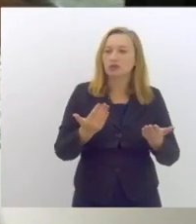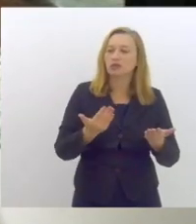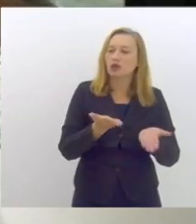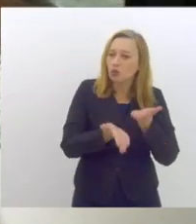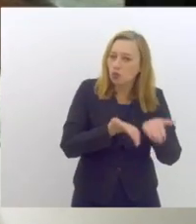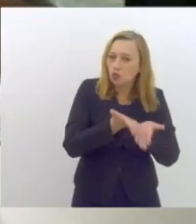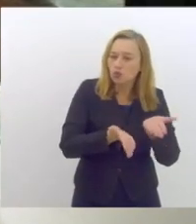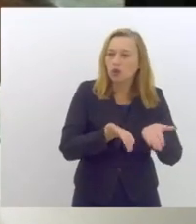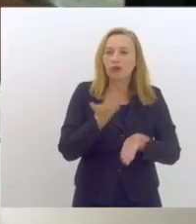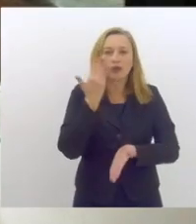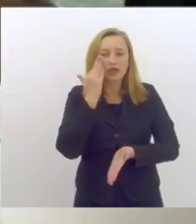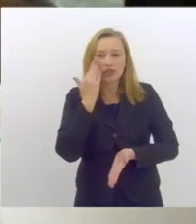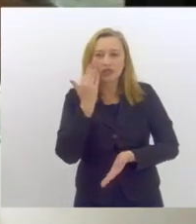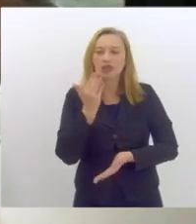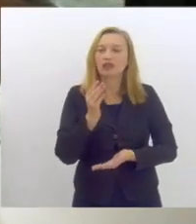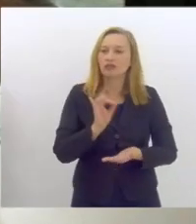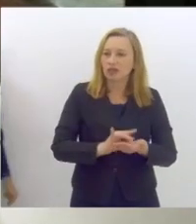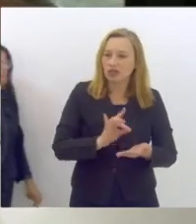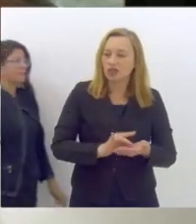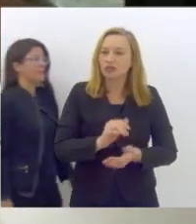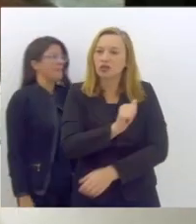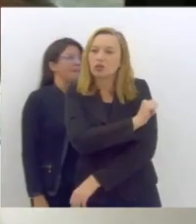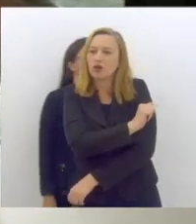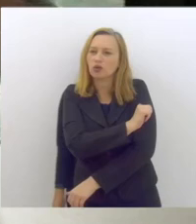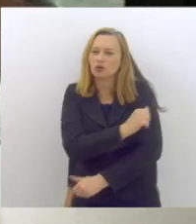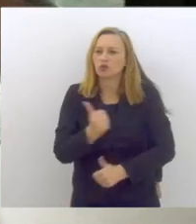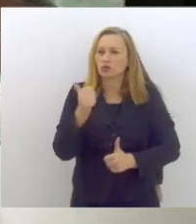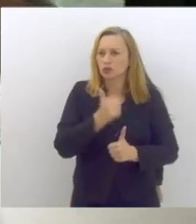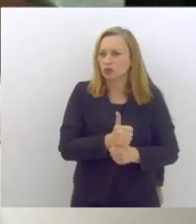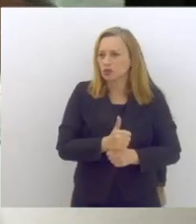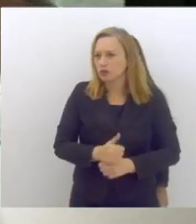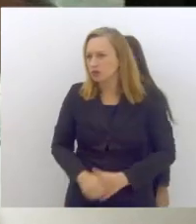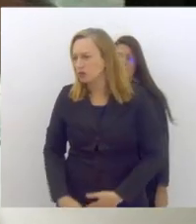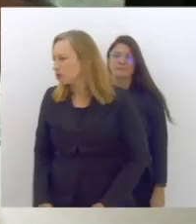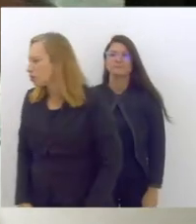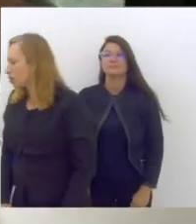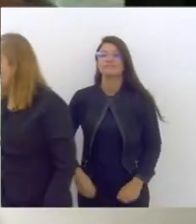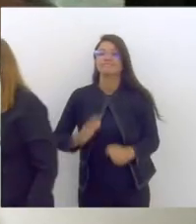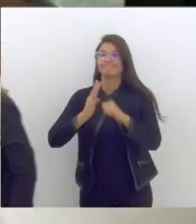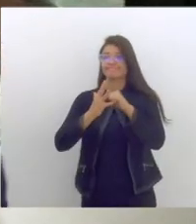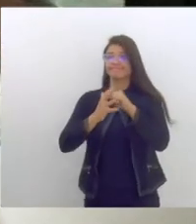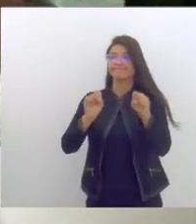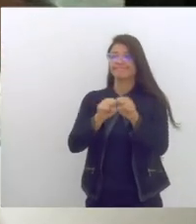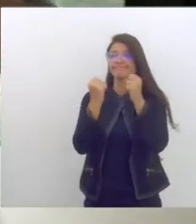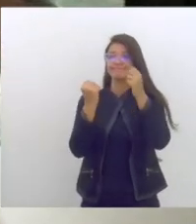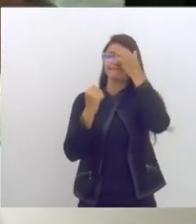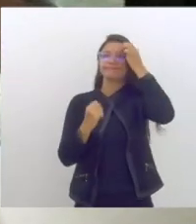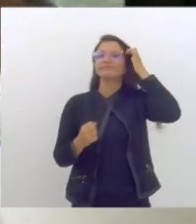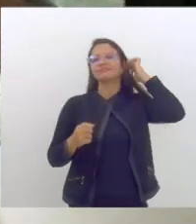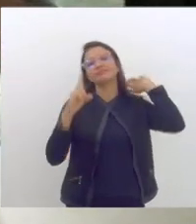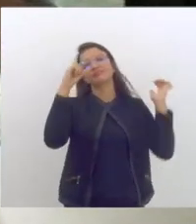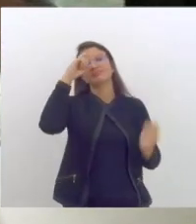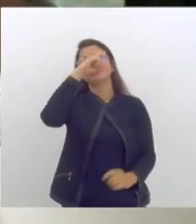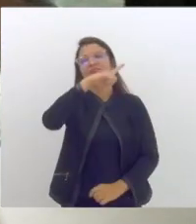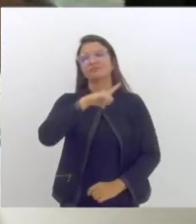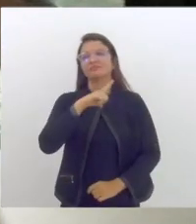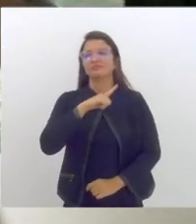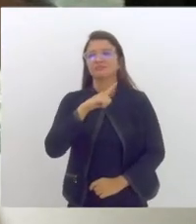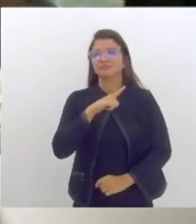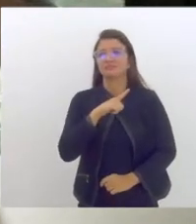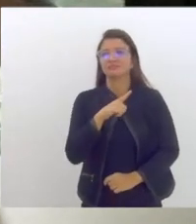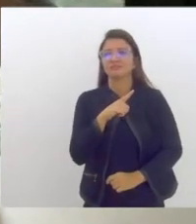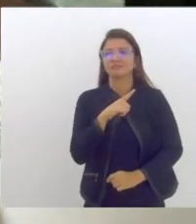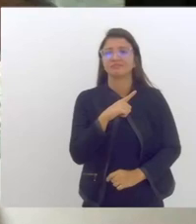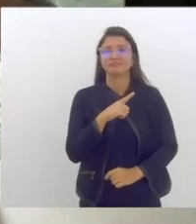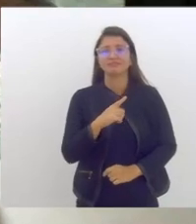psicológico para entender realmente quais são como a pandemia afetou e quais as dificuldades que causam o